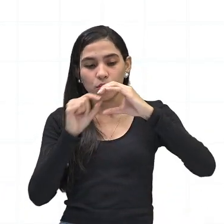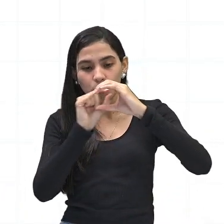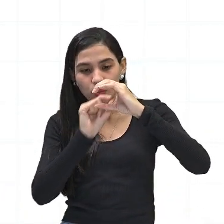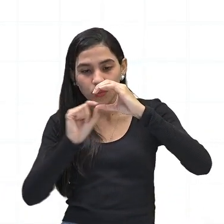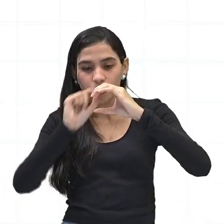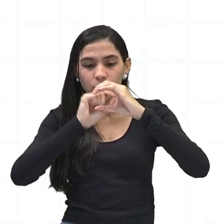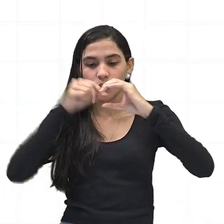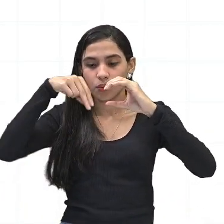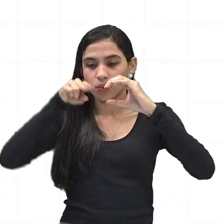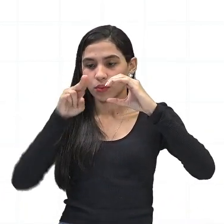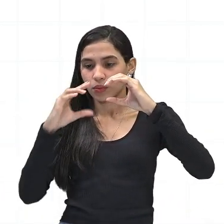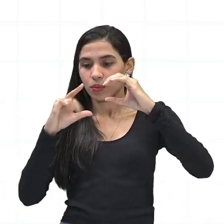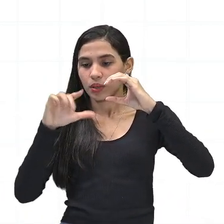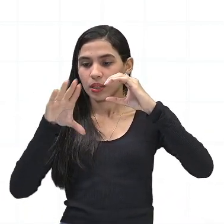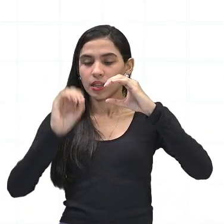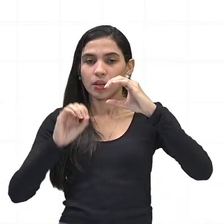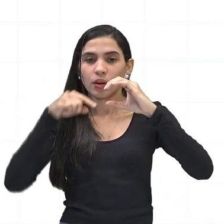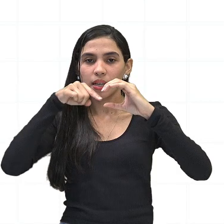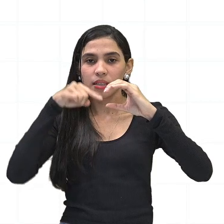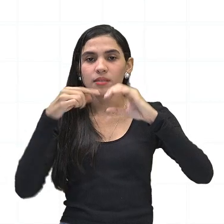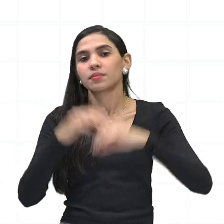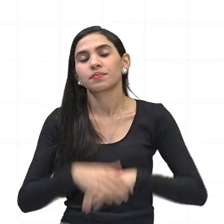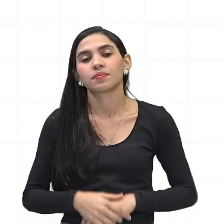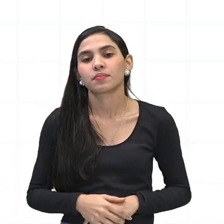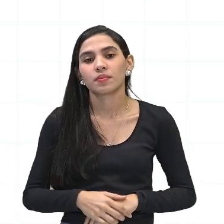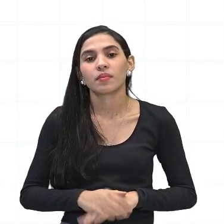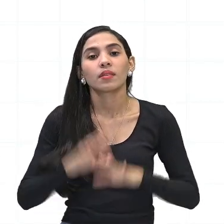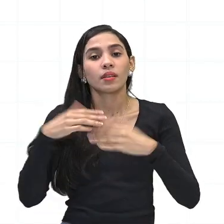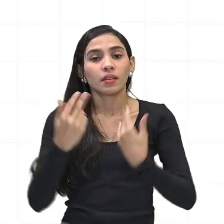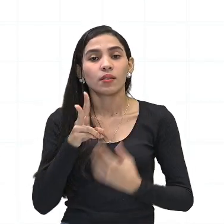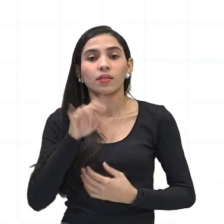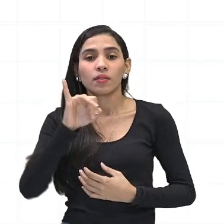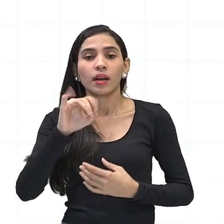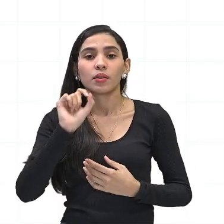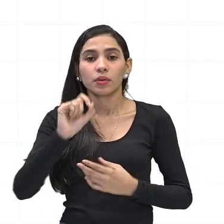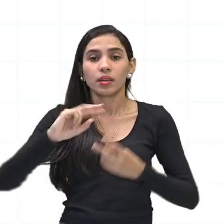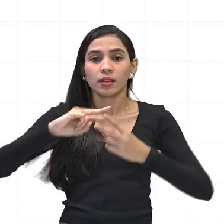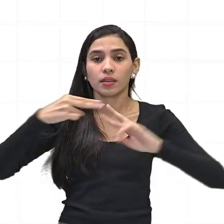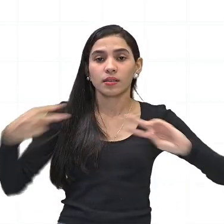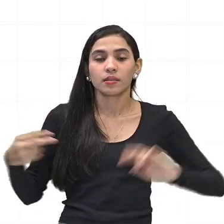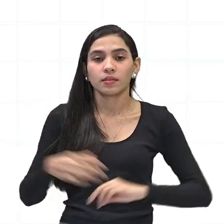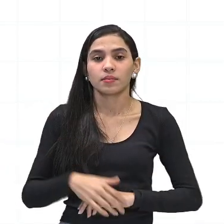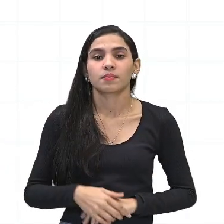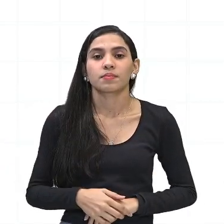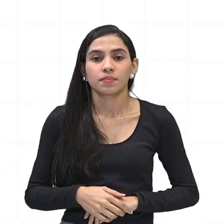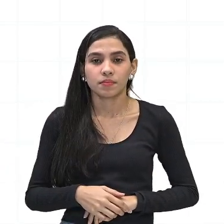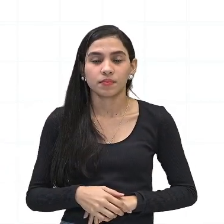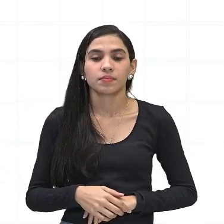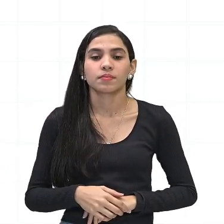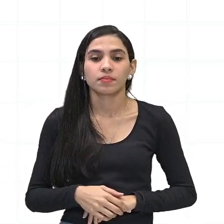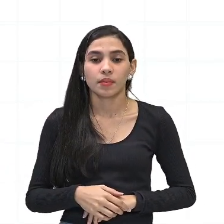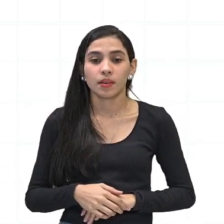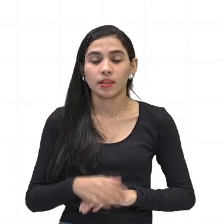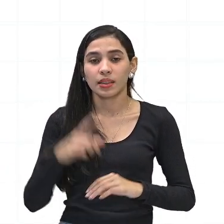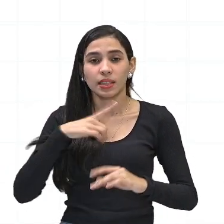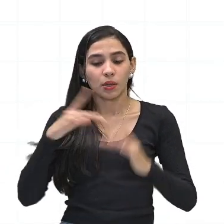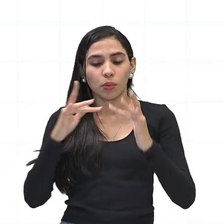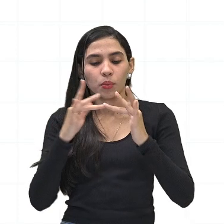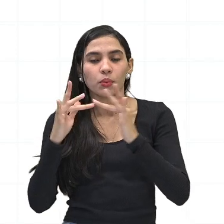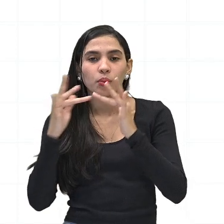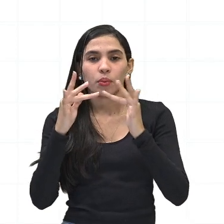Então, esse DNA ele vai ali ser, fica susceptível a